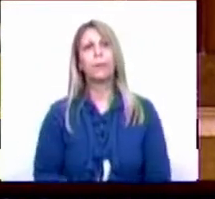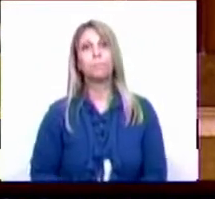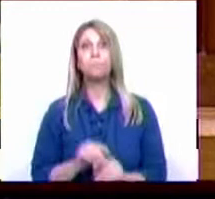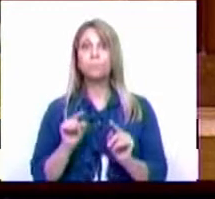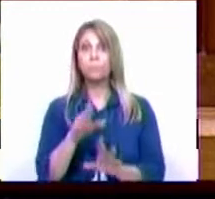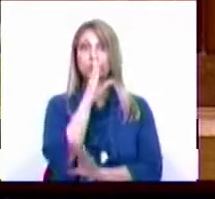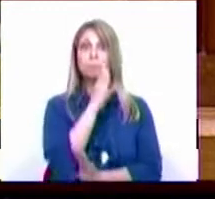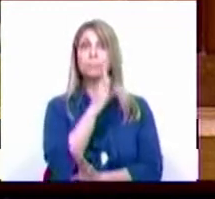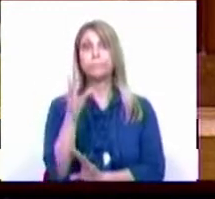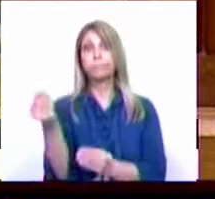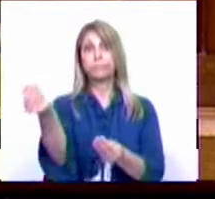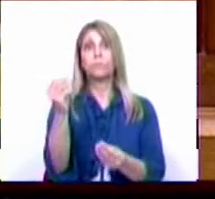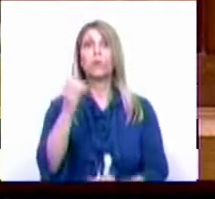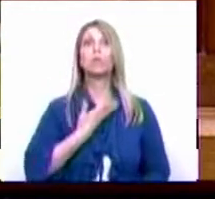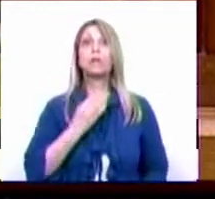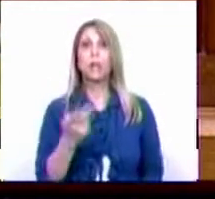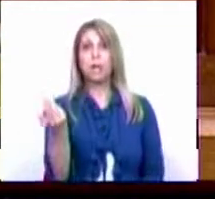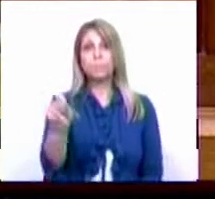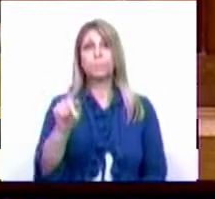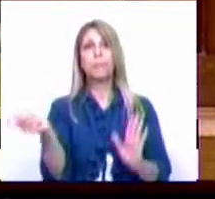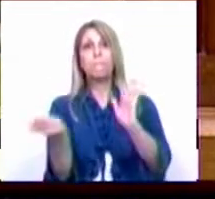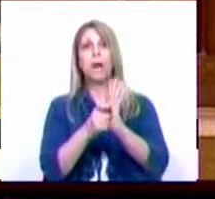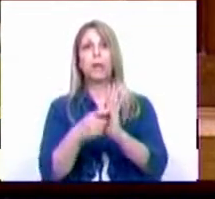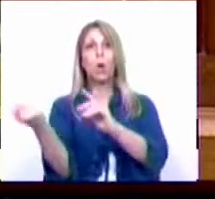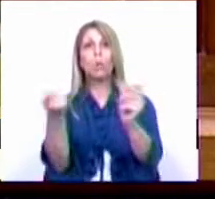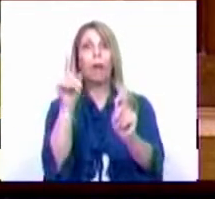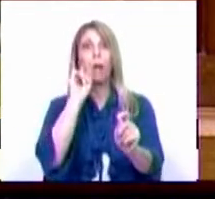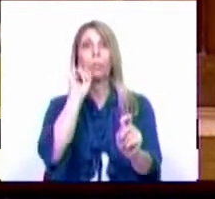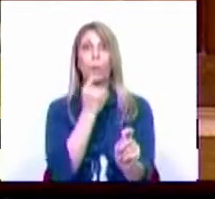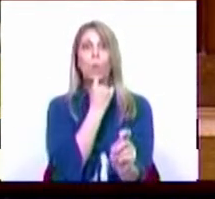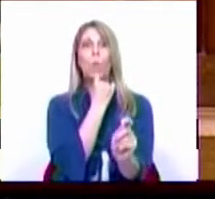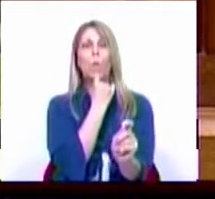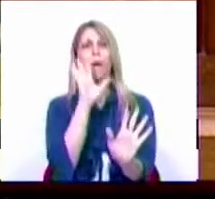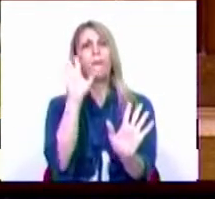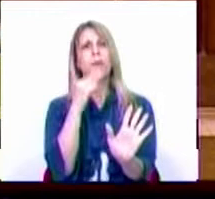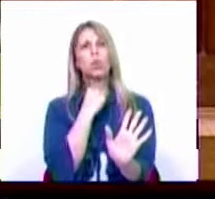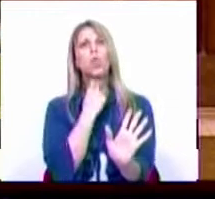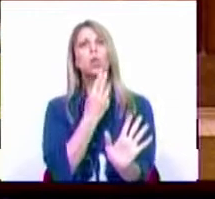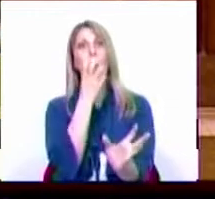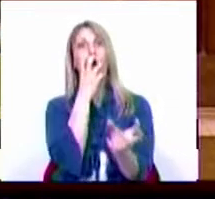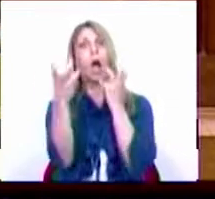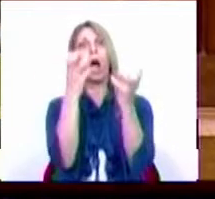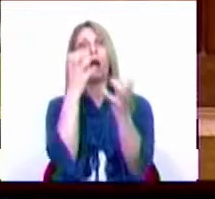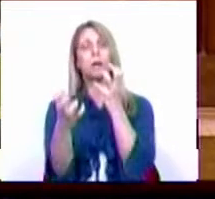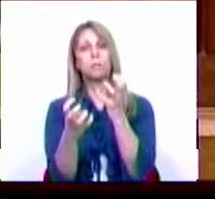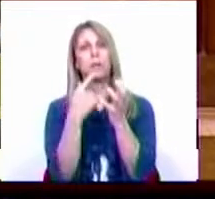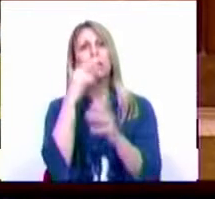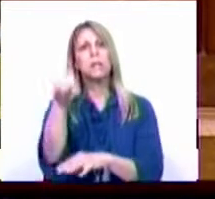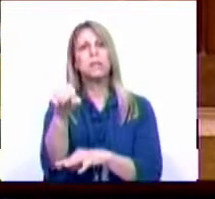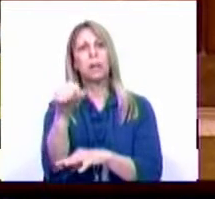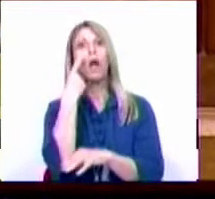exercício do CDS, de vir aqui agendar um debate da maior importância num tom de enorme estridência e dizer que sim,